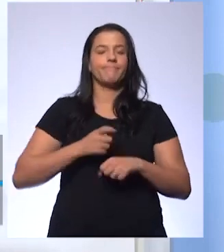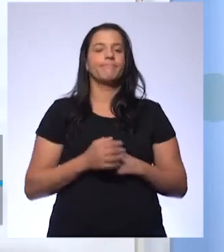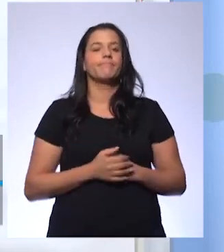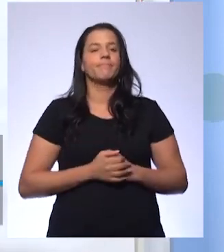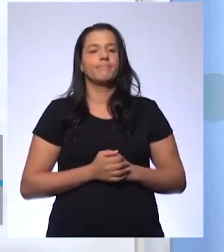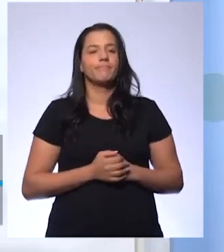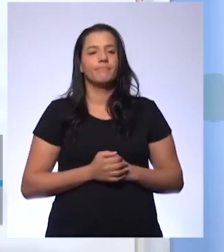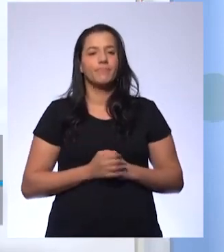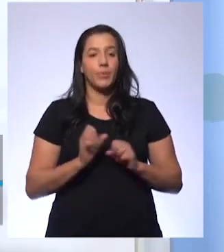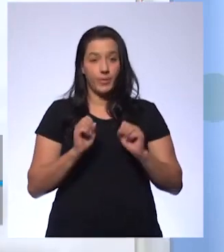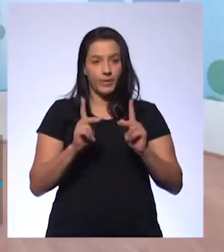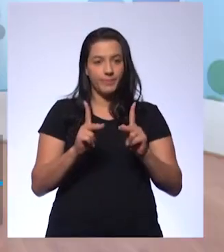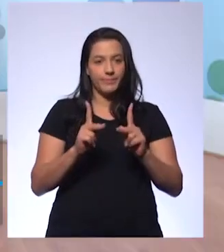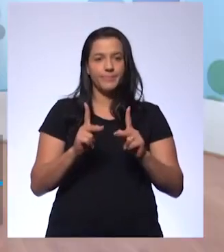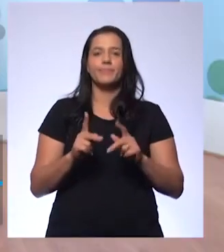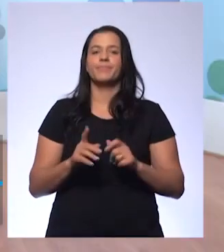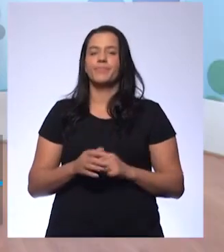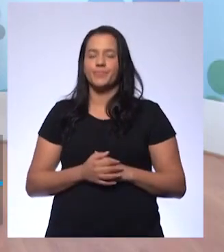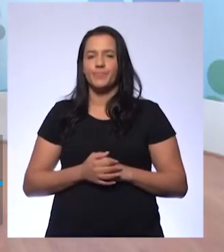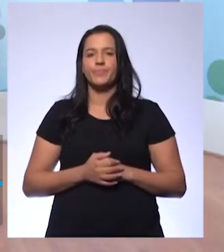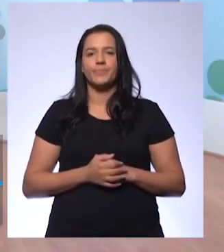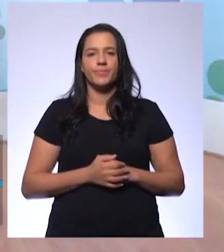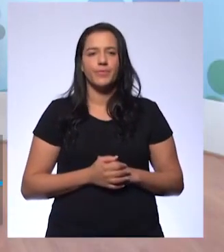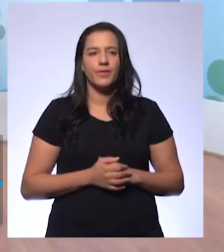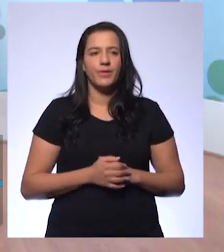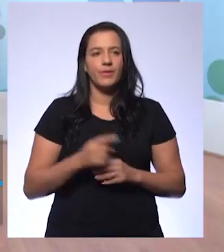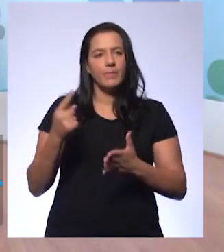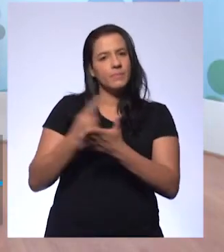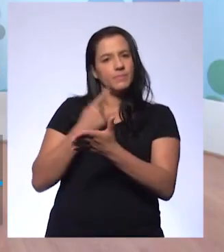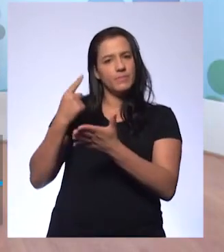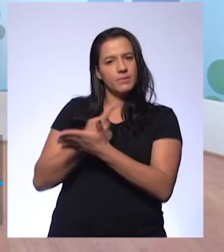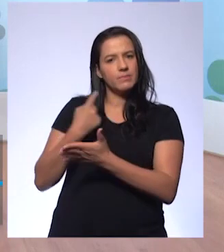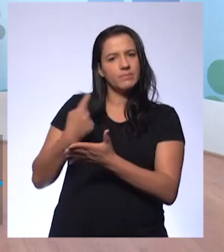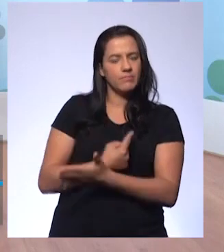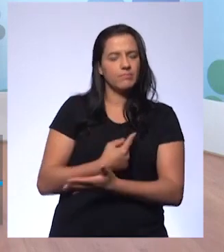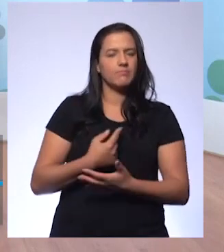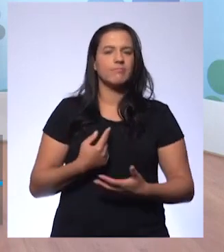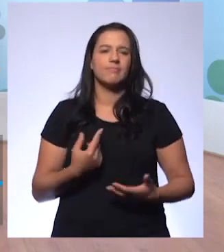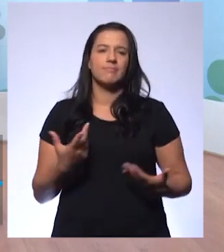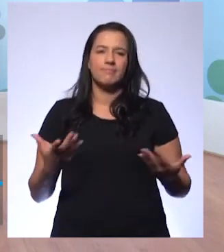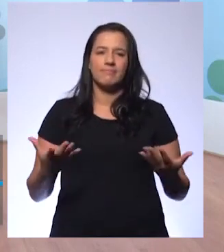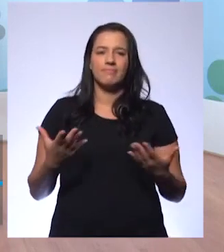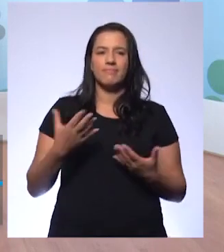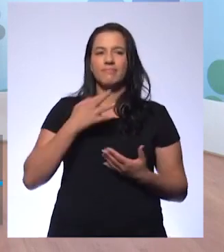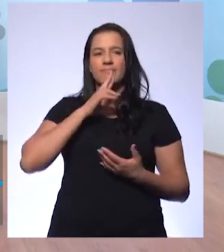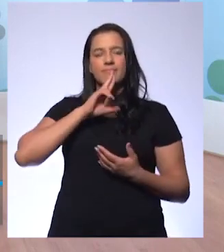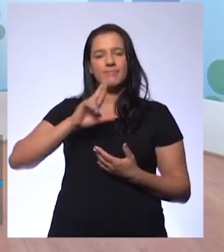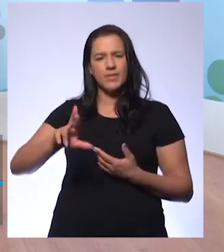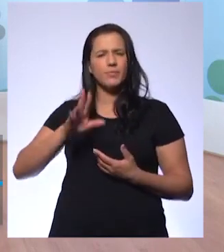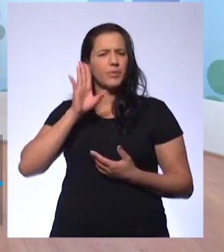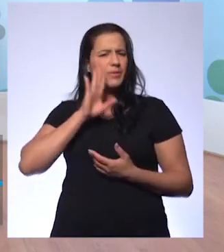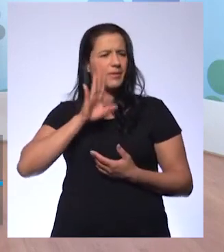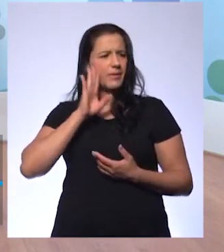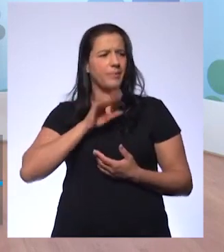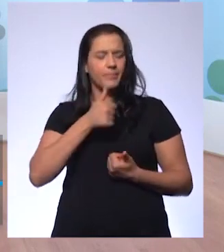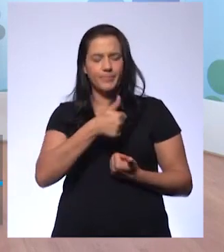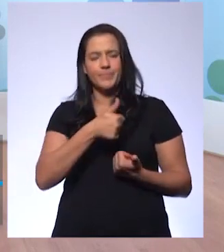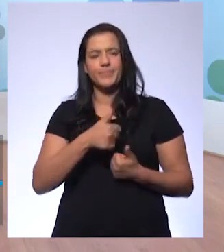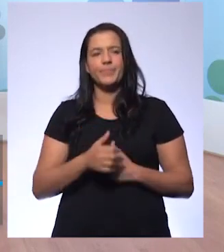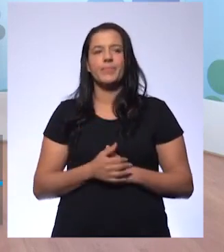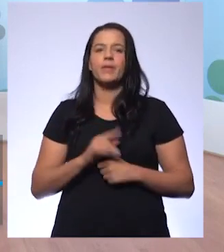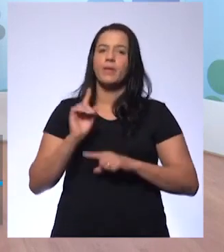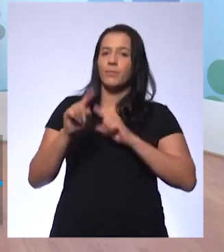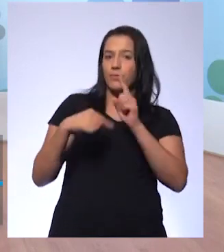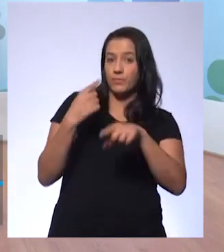Tá bom? Respondido? Esses caras ficam me desafiando, querendo me pegar. e resposta super legal, Edjoel. Boa mesmo. Depois vocês